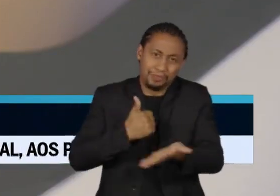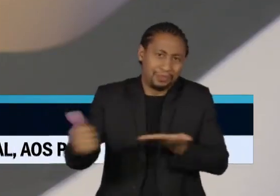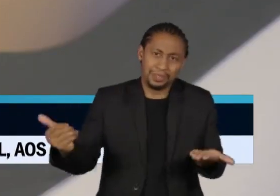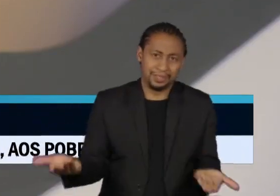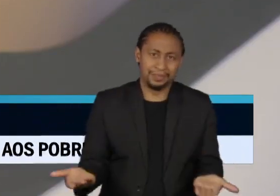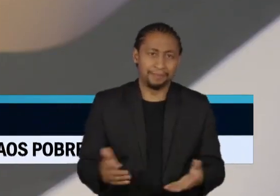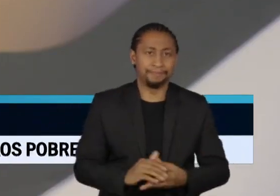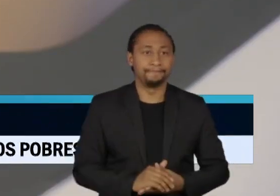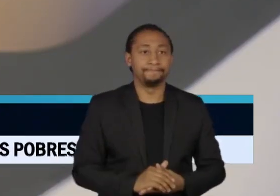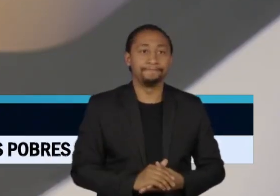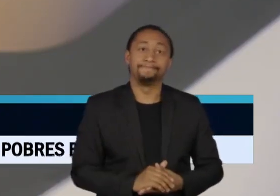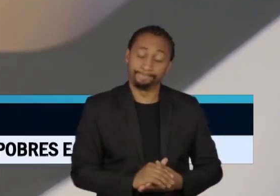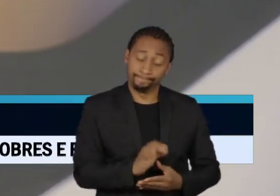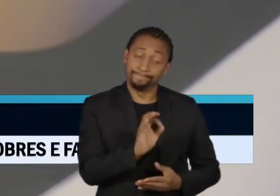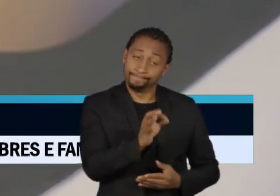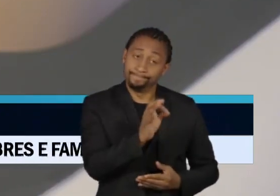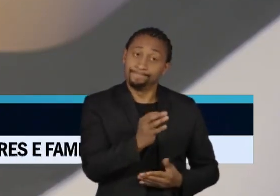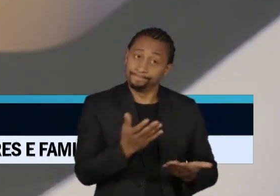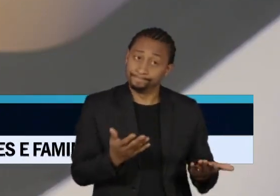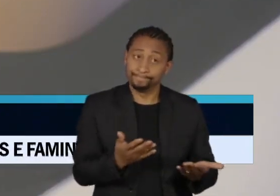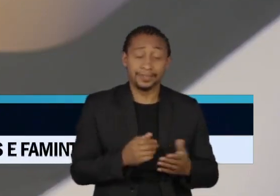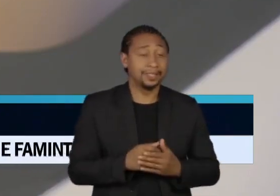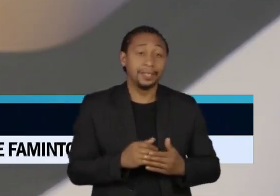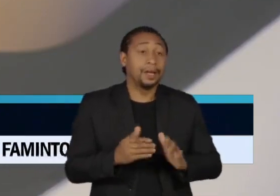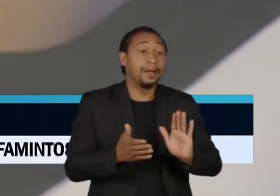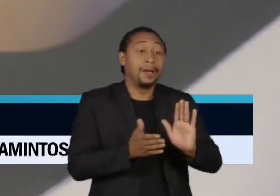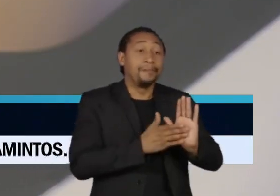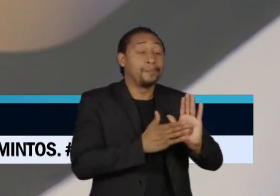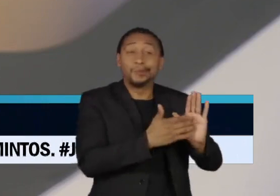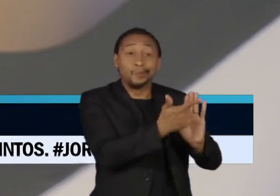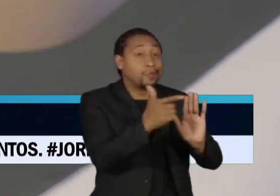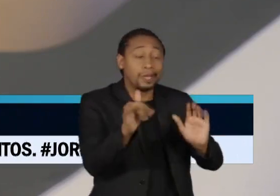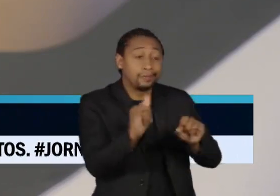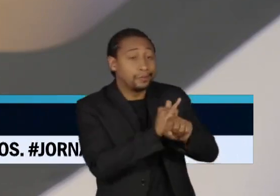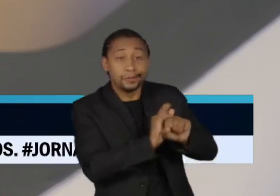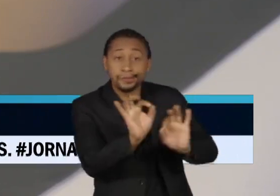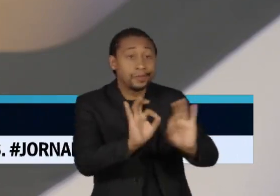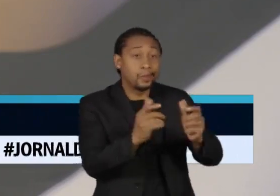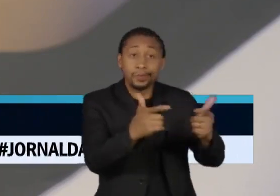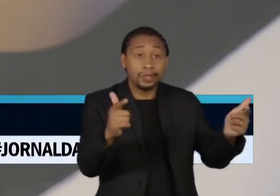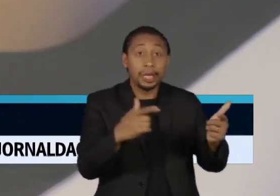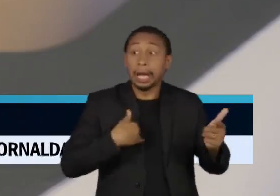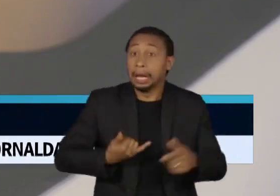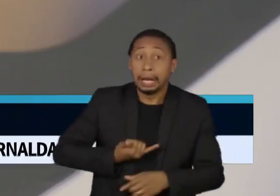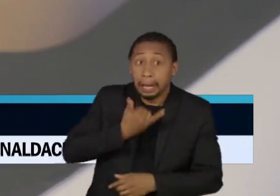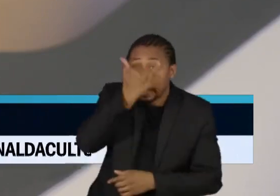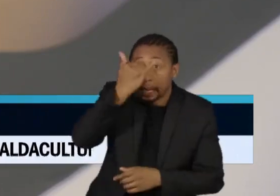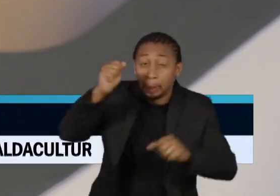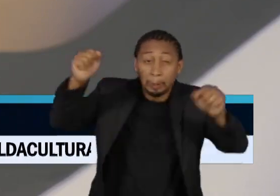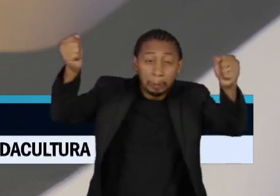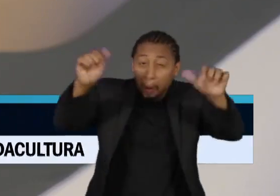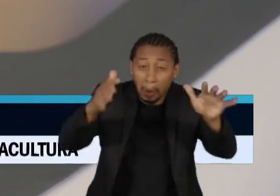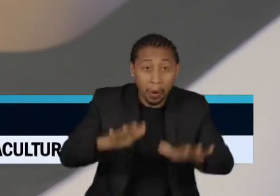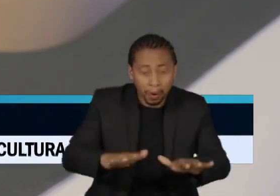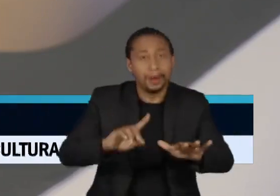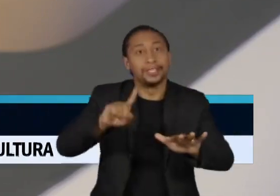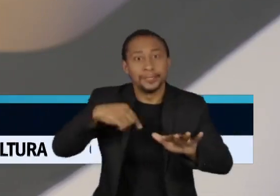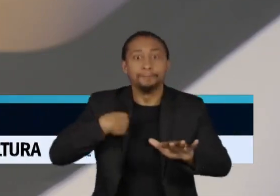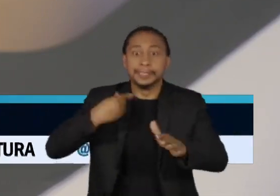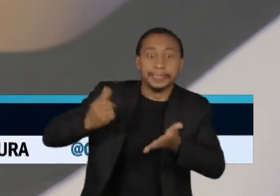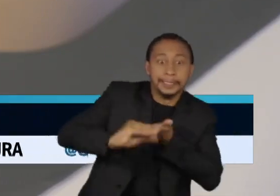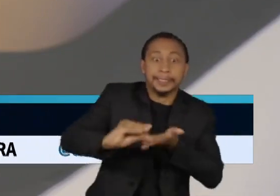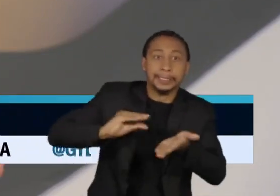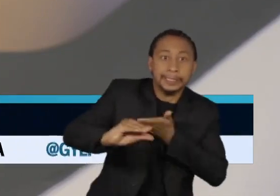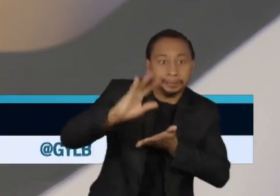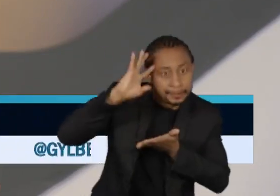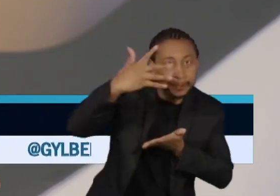Isso só entra na pauta depois de um desastre, de uma catástrofe. E porque tem coisas que são difíceis e tem um custo político. Por exemplo,